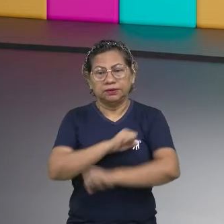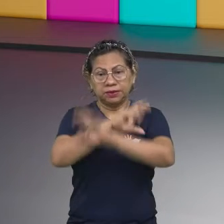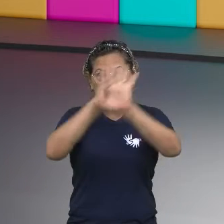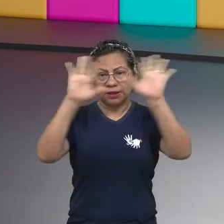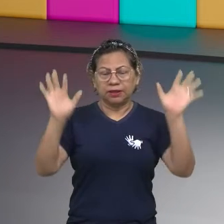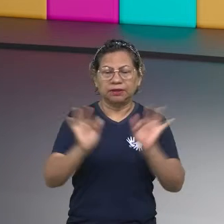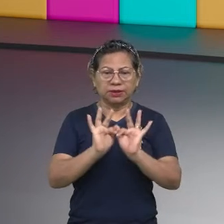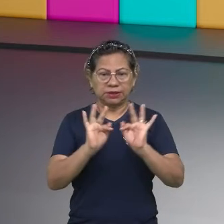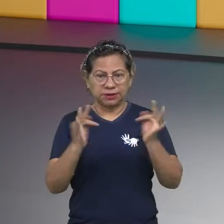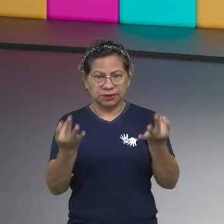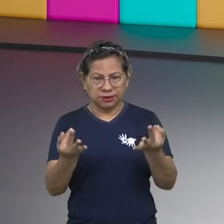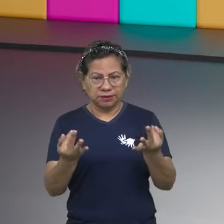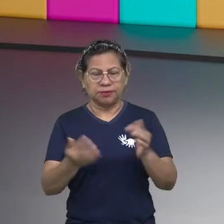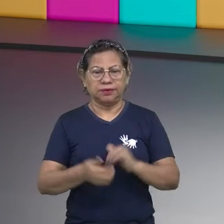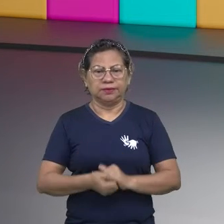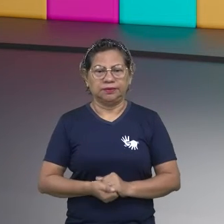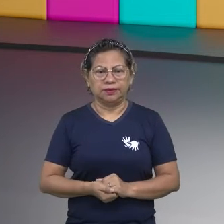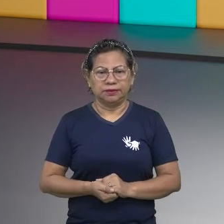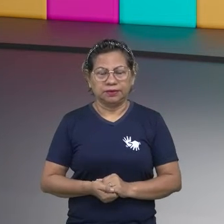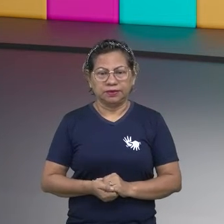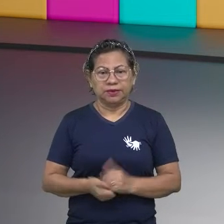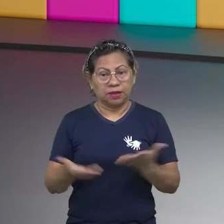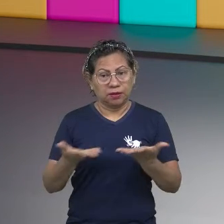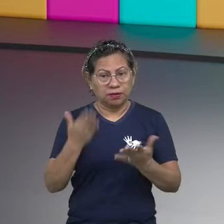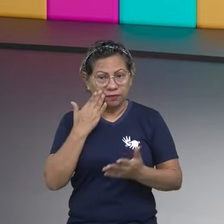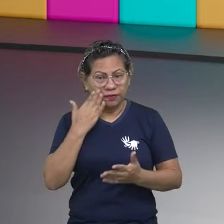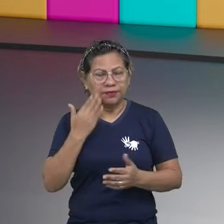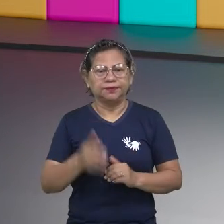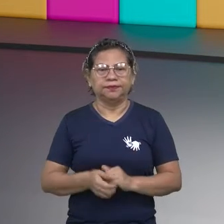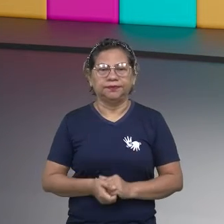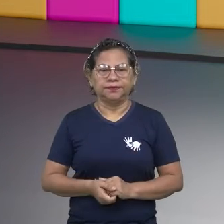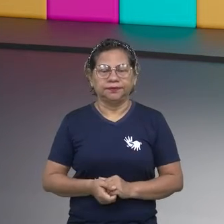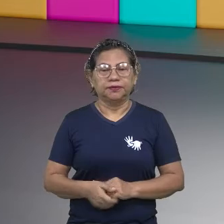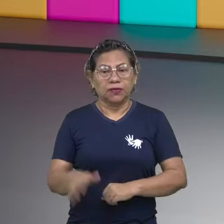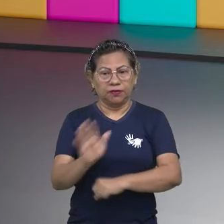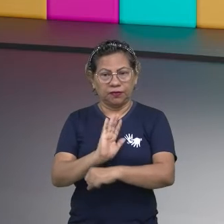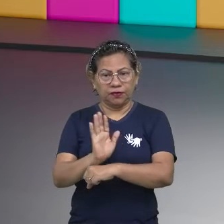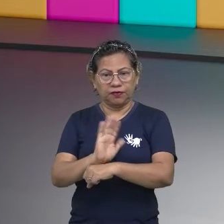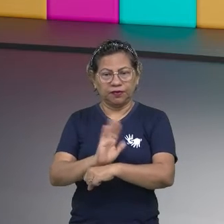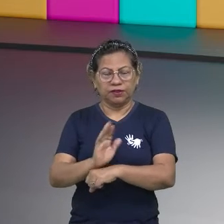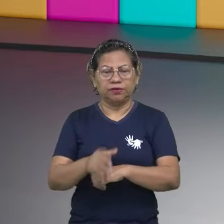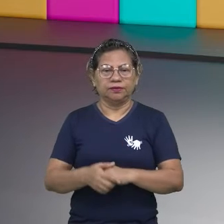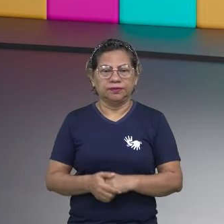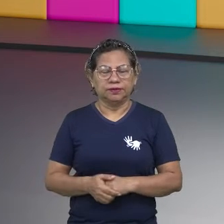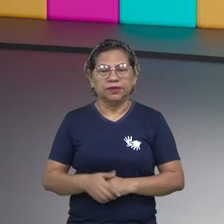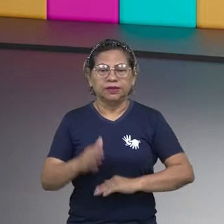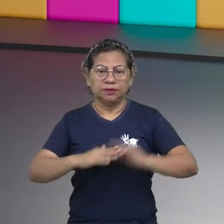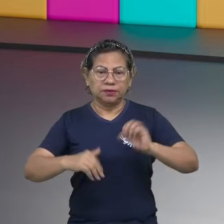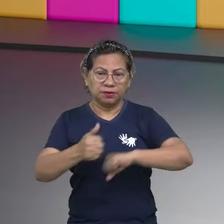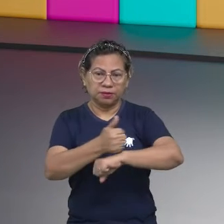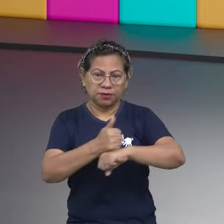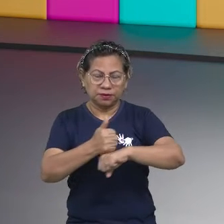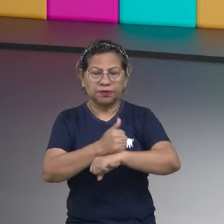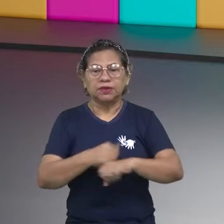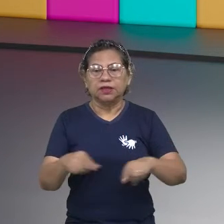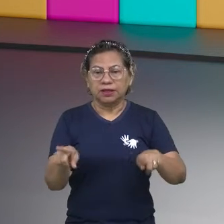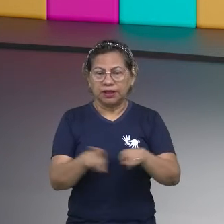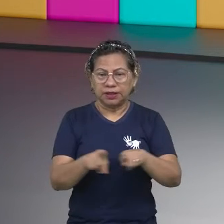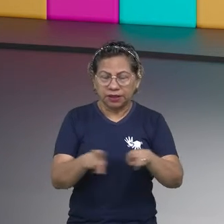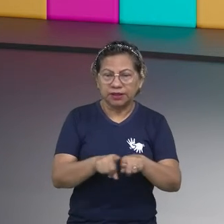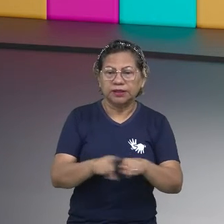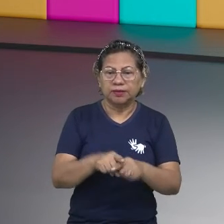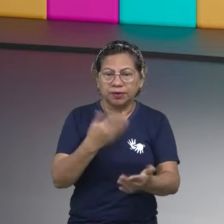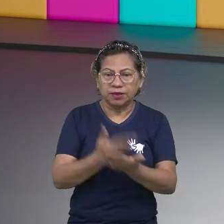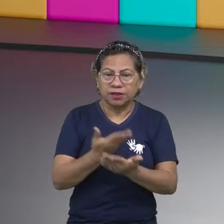simples para vocês. Certo? Vamos lá? Trazer os vídeos, esses profissionais que também fizeram parte da escola